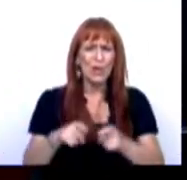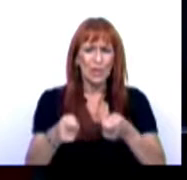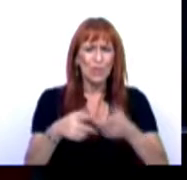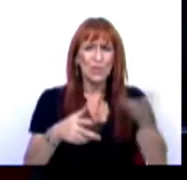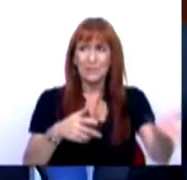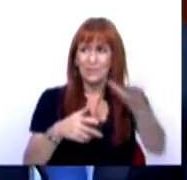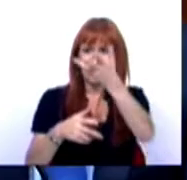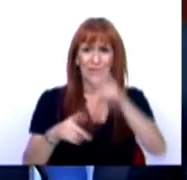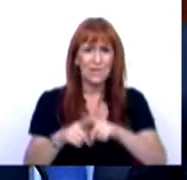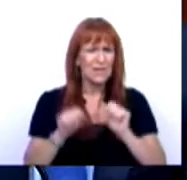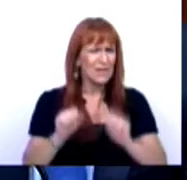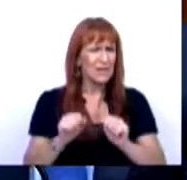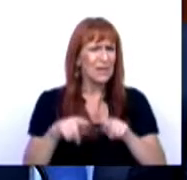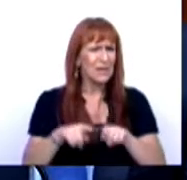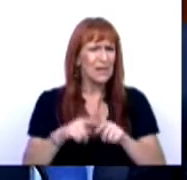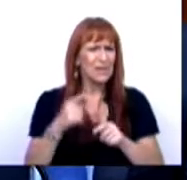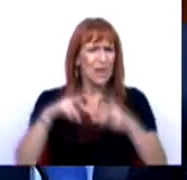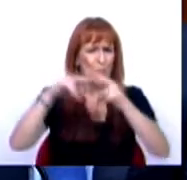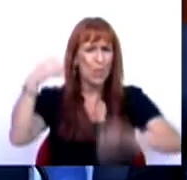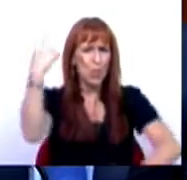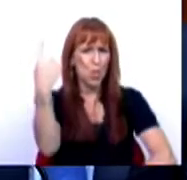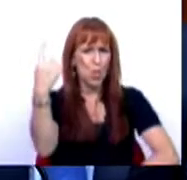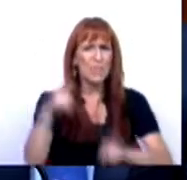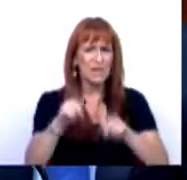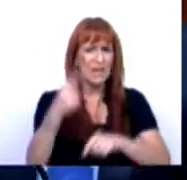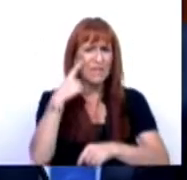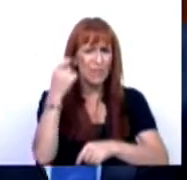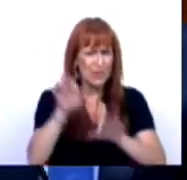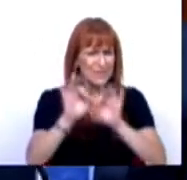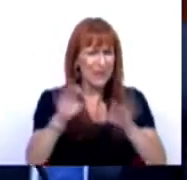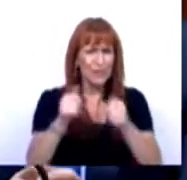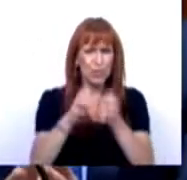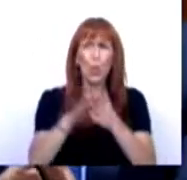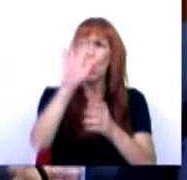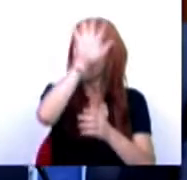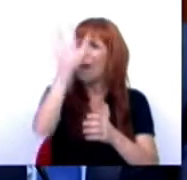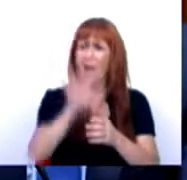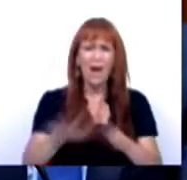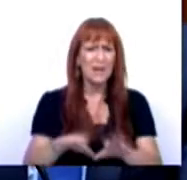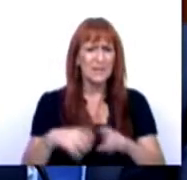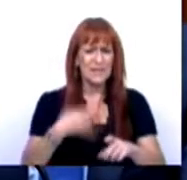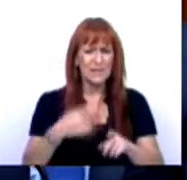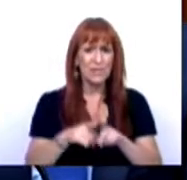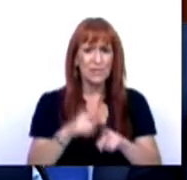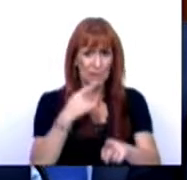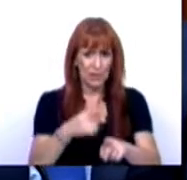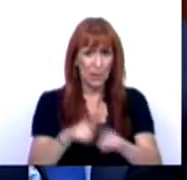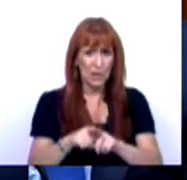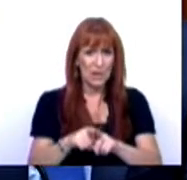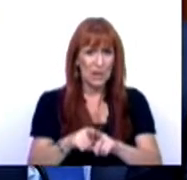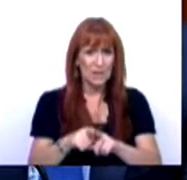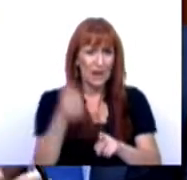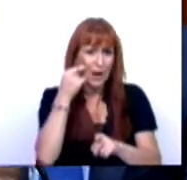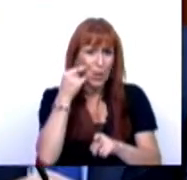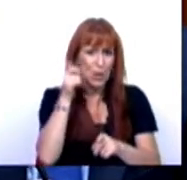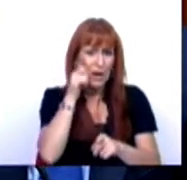que esse fenómeno que ainda edificou, que foi só uma Câmara Municipal, também se verificou. Em todo o lado se verifica isso que referiu. Quem